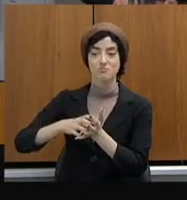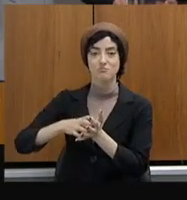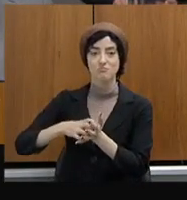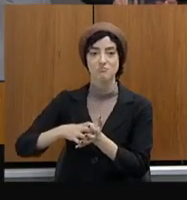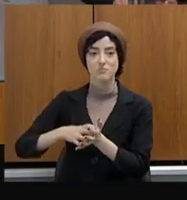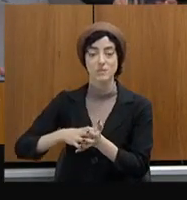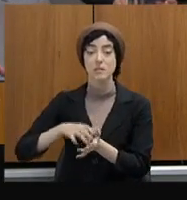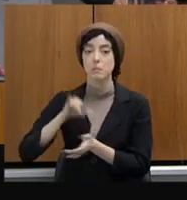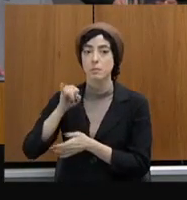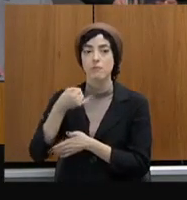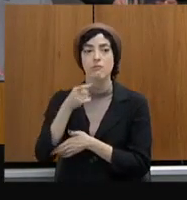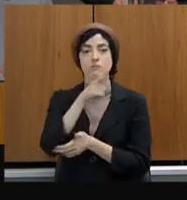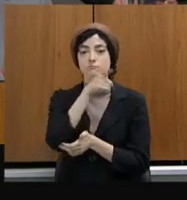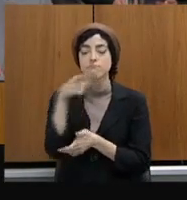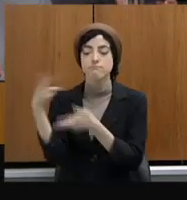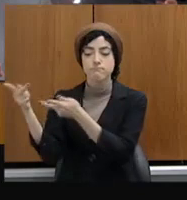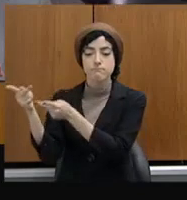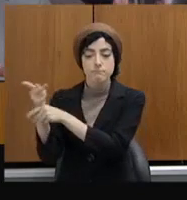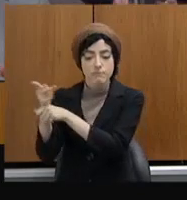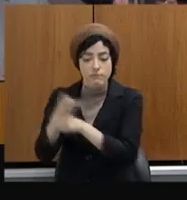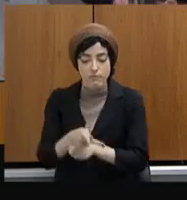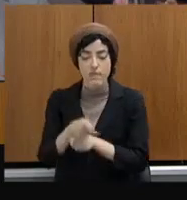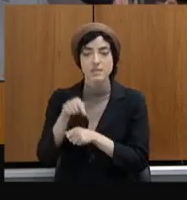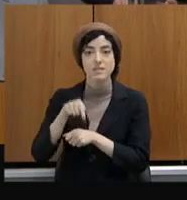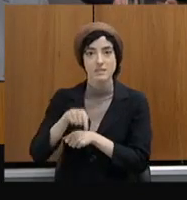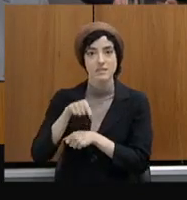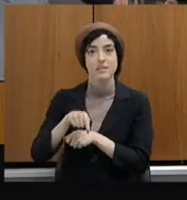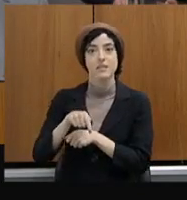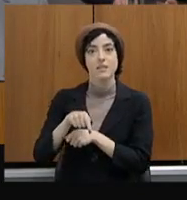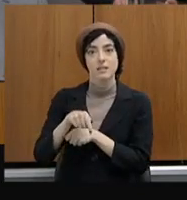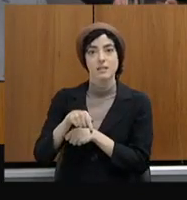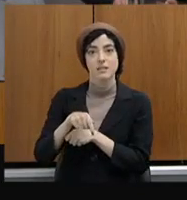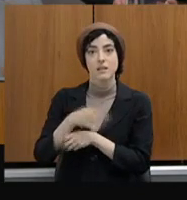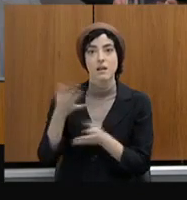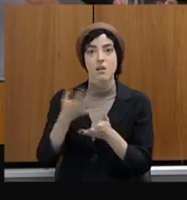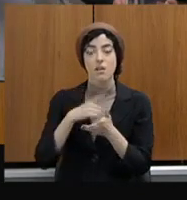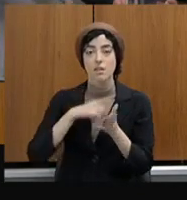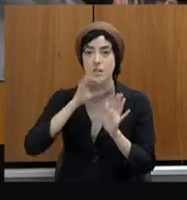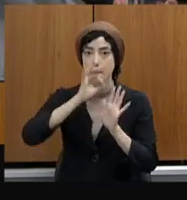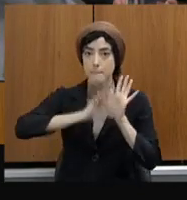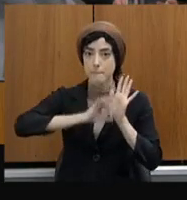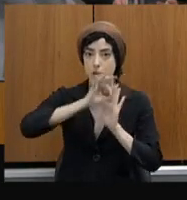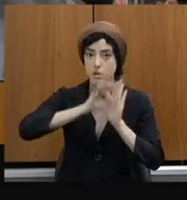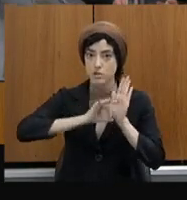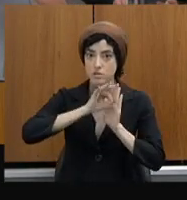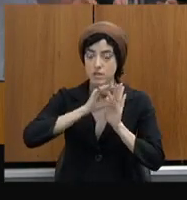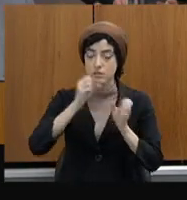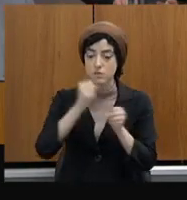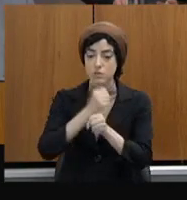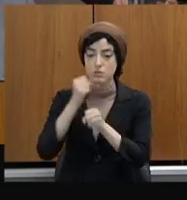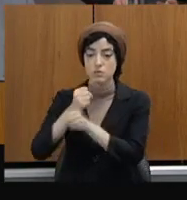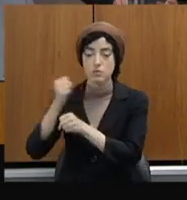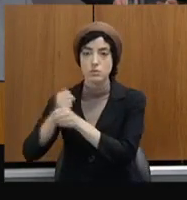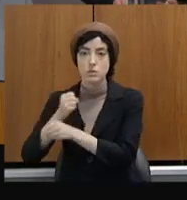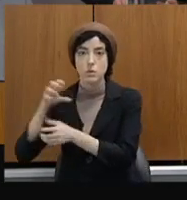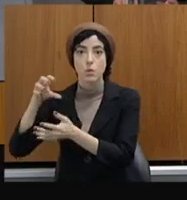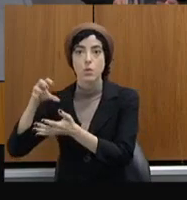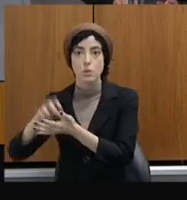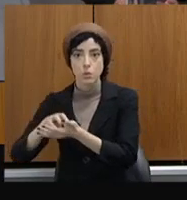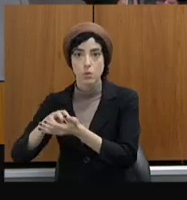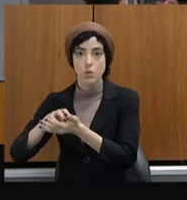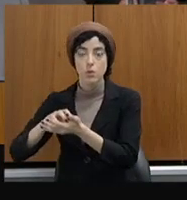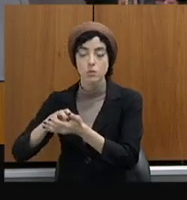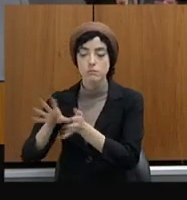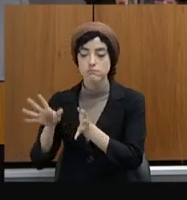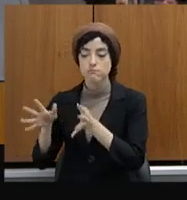Estamos aí com o projeto de construção do núcleo integrado de perícia ao lado do nosso colégio Ordem